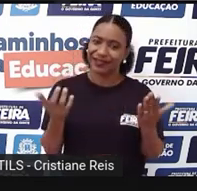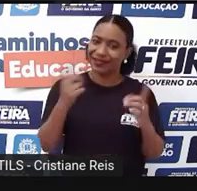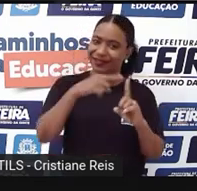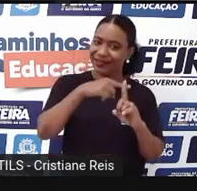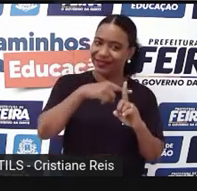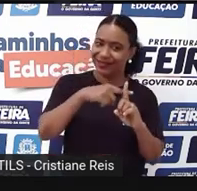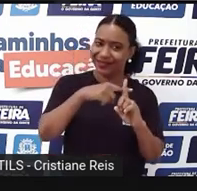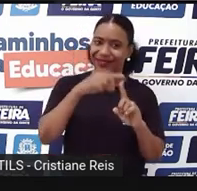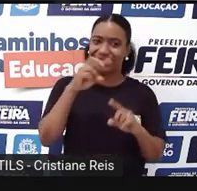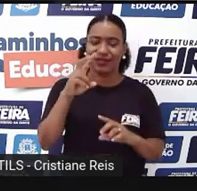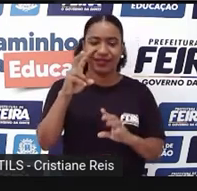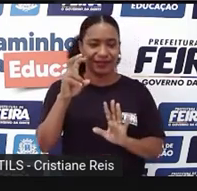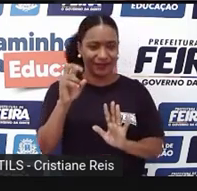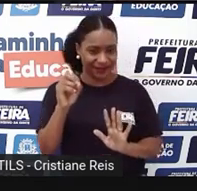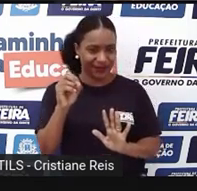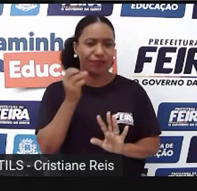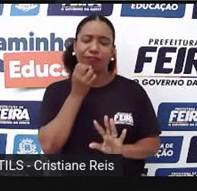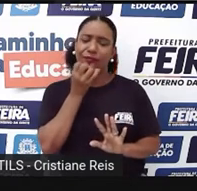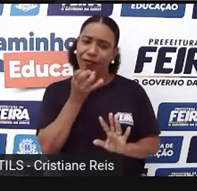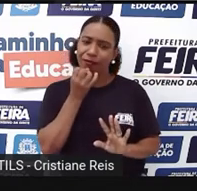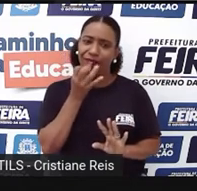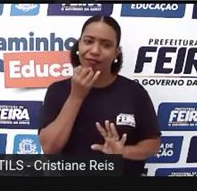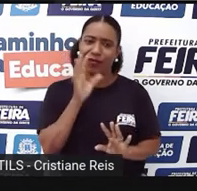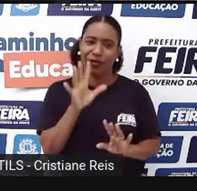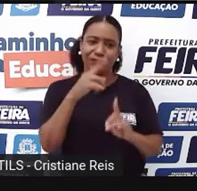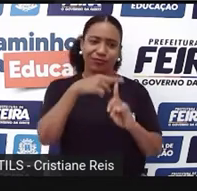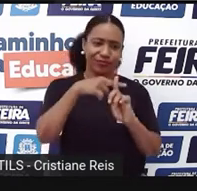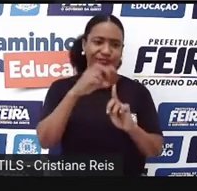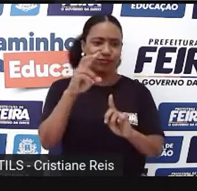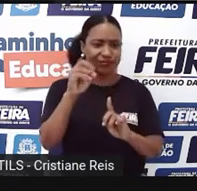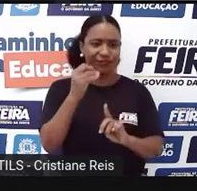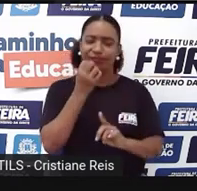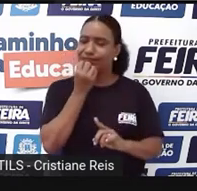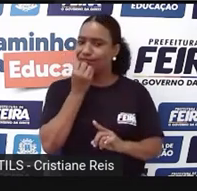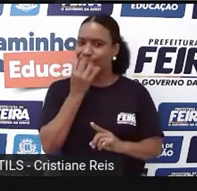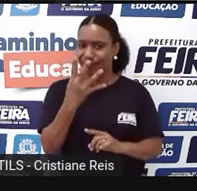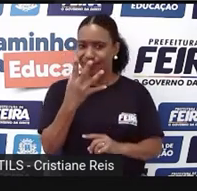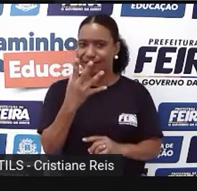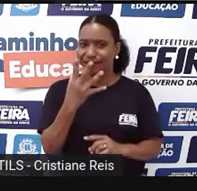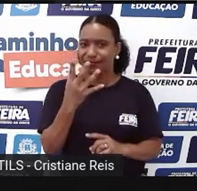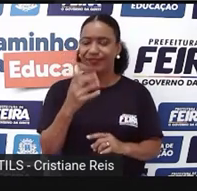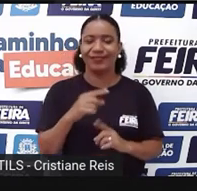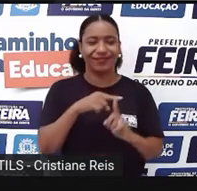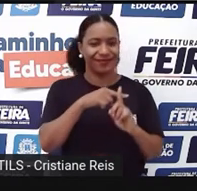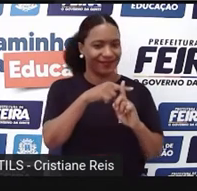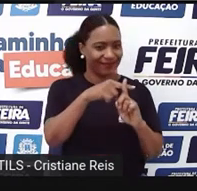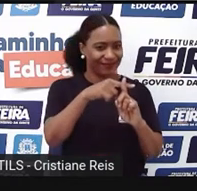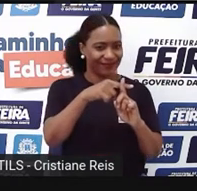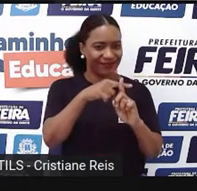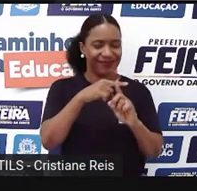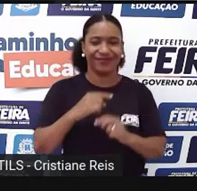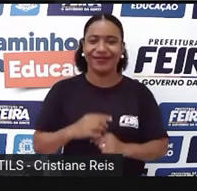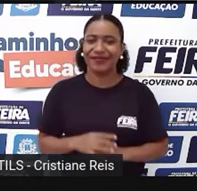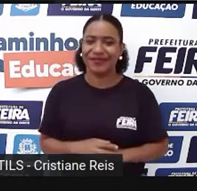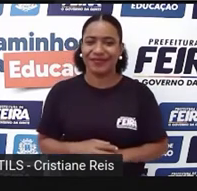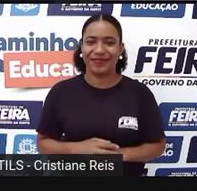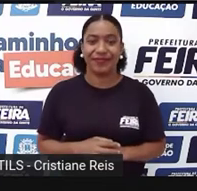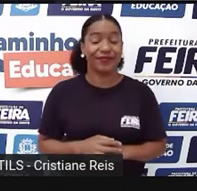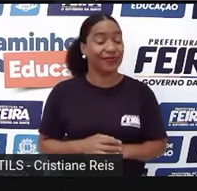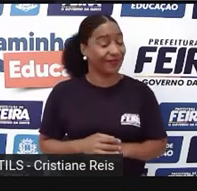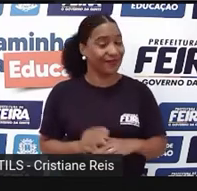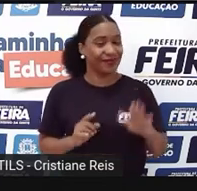50 points Melhor do que nada, né? 50 pontos De bônus Para nossa atividade